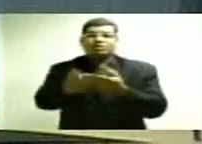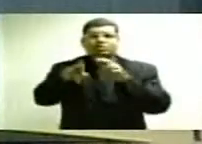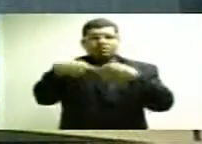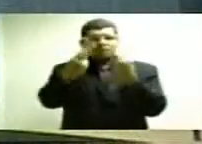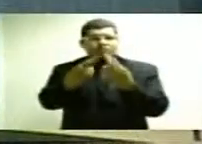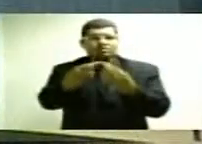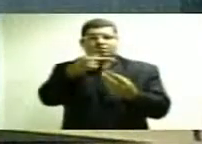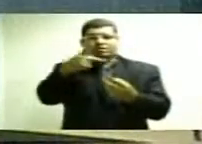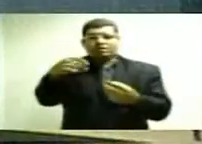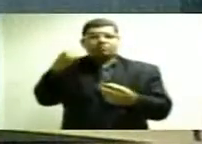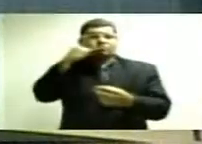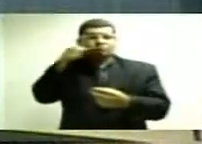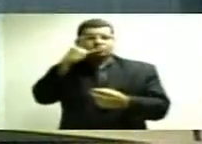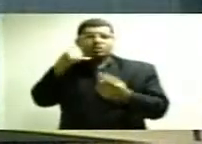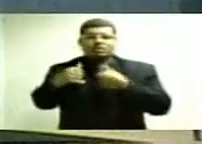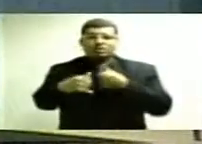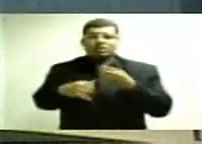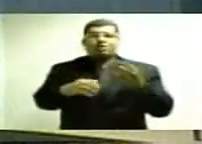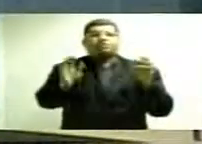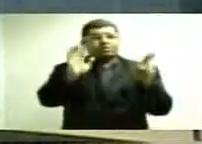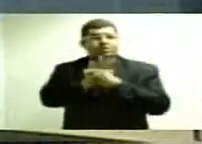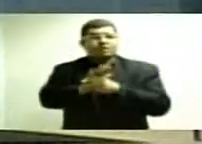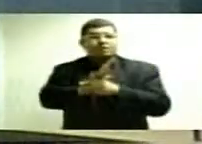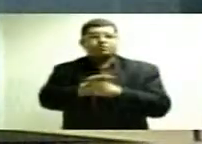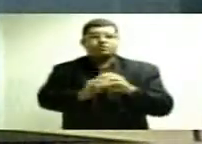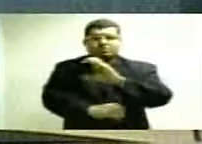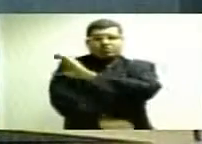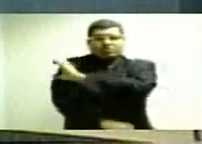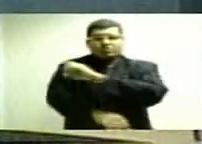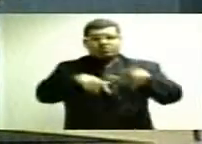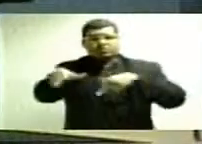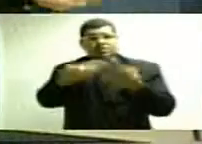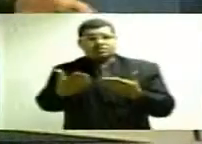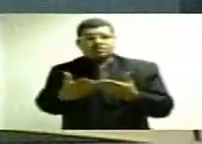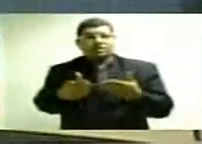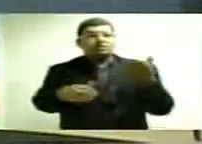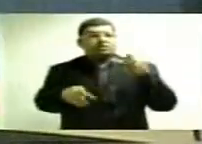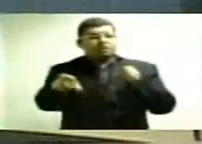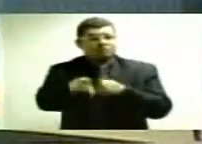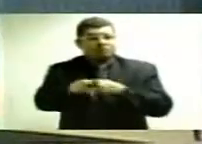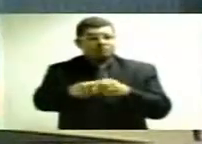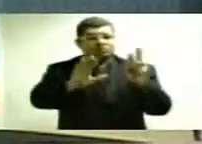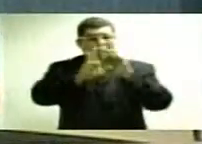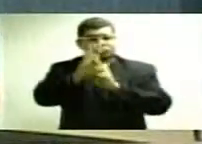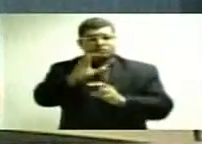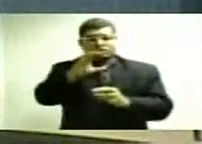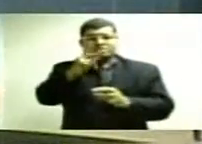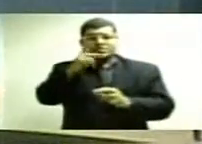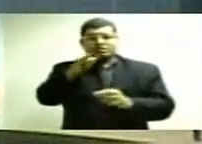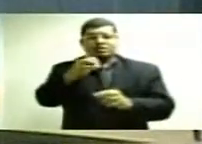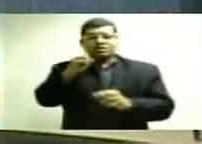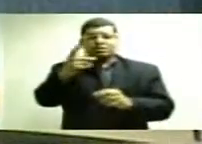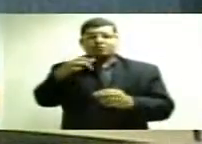reunião da CPI da Telefonia. Eu sou membro da Comissão de Serviços Públicos e membro relator da CPI da